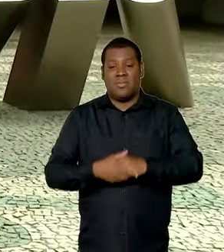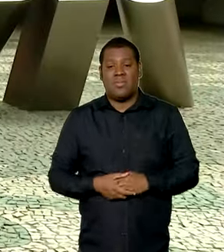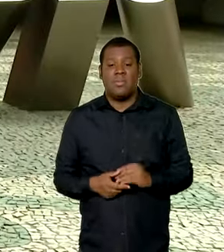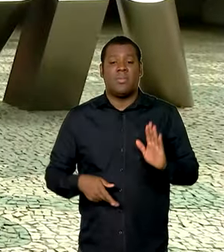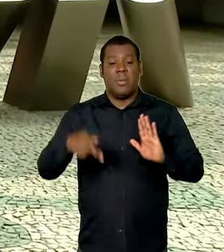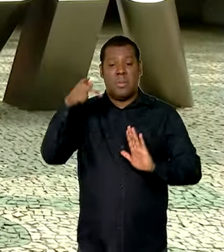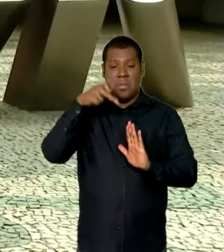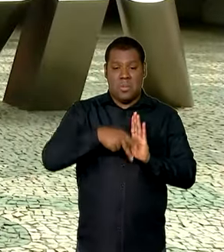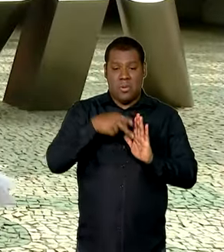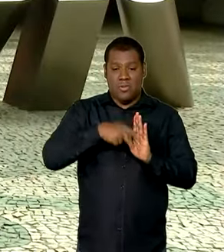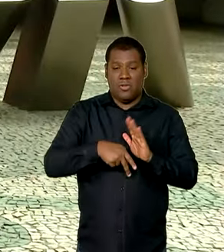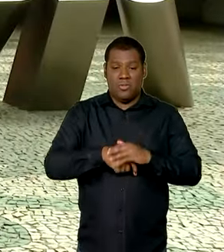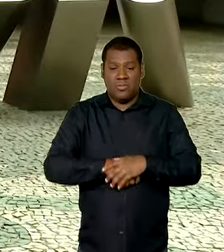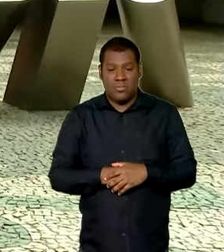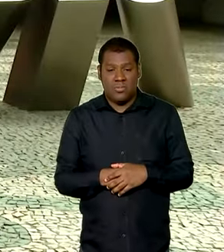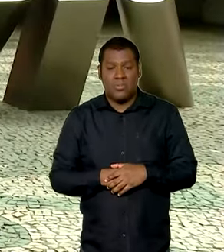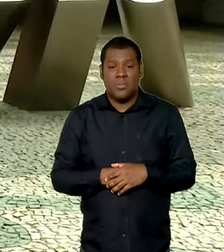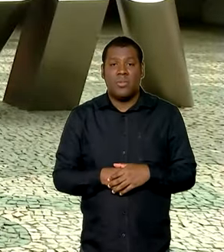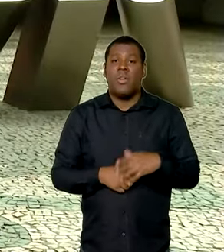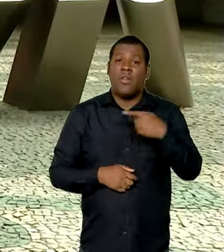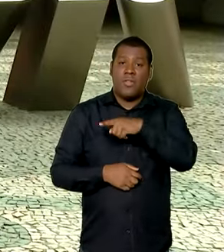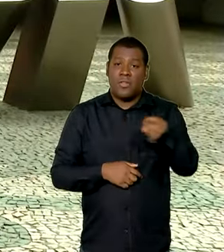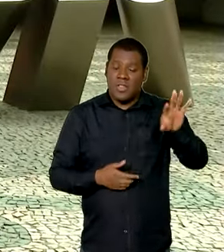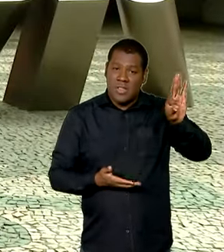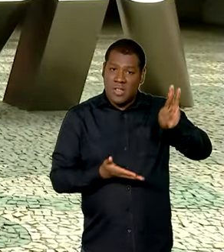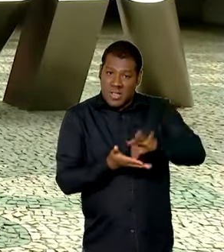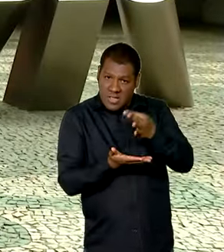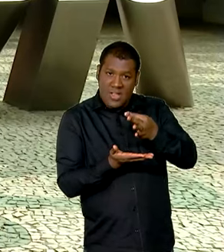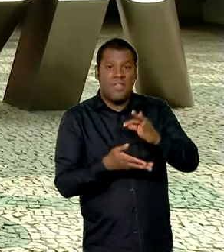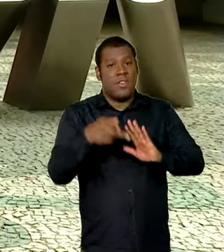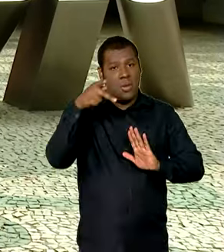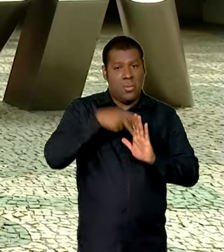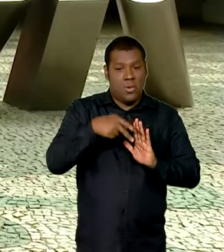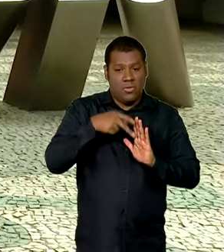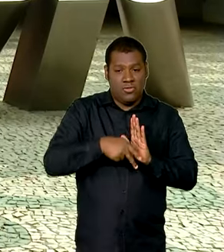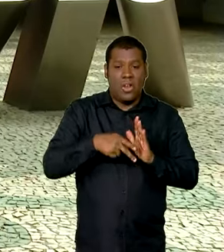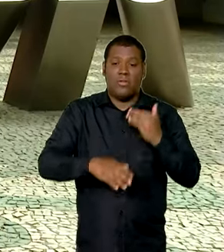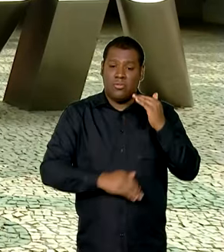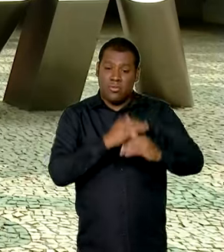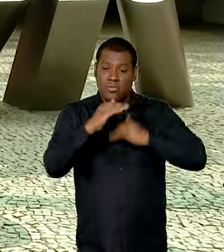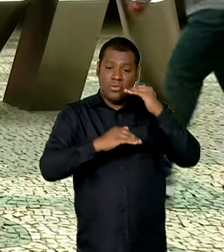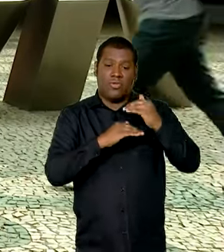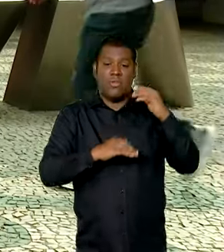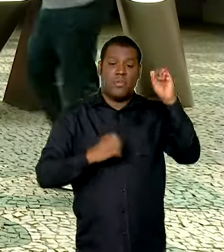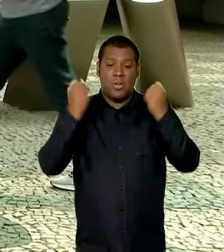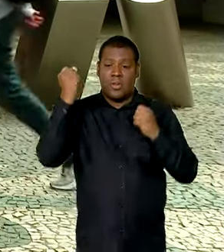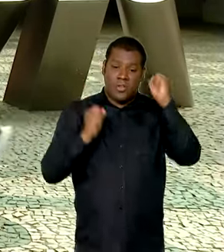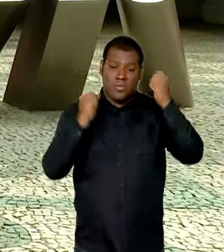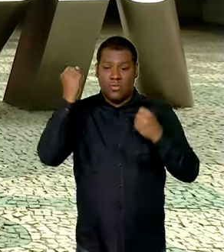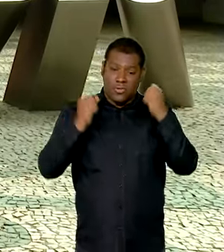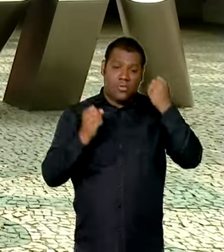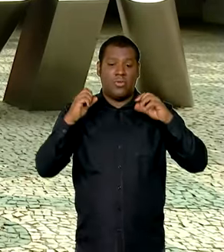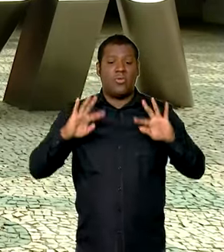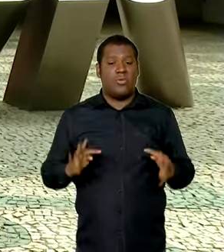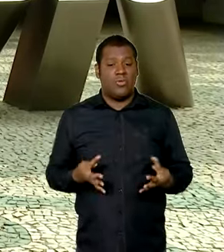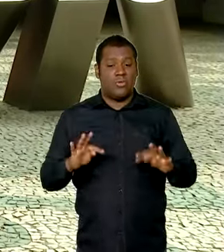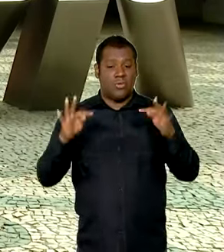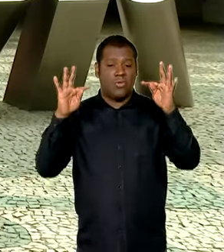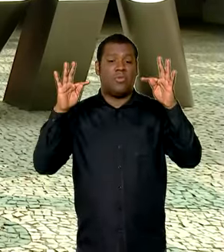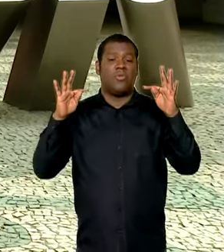projetos, podem se inscrever no programa, projetos de desenvolvimento industrial e tecnológico,